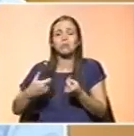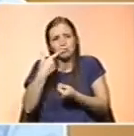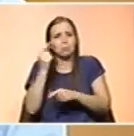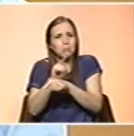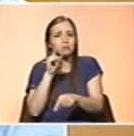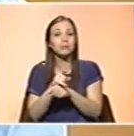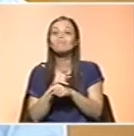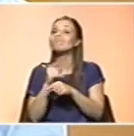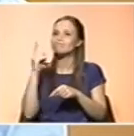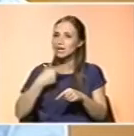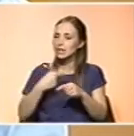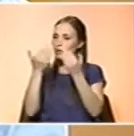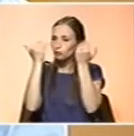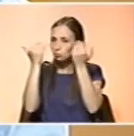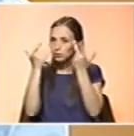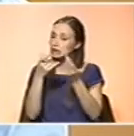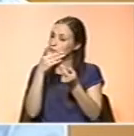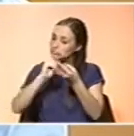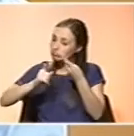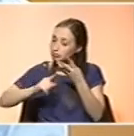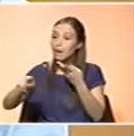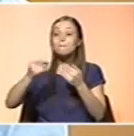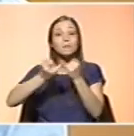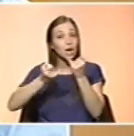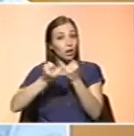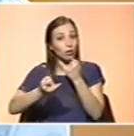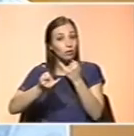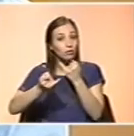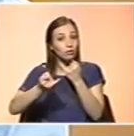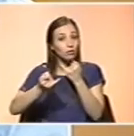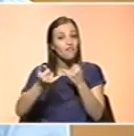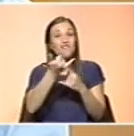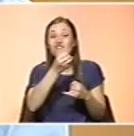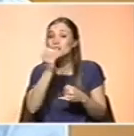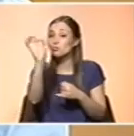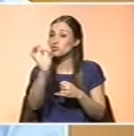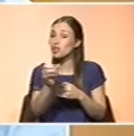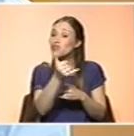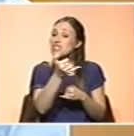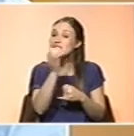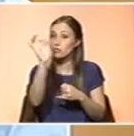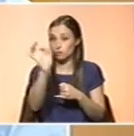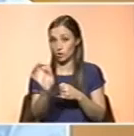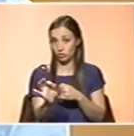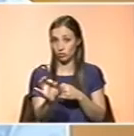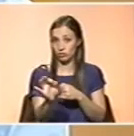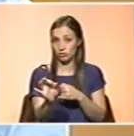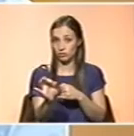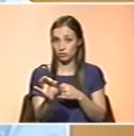os informar e de dizer que eles estão a correr um risco de aproximadamente 20% a 25% de poderem